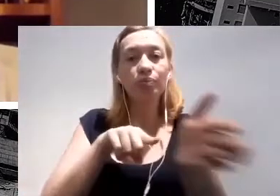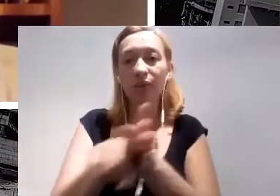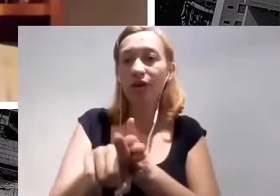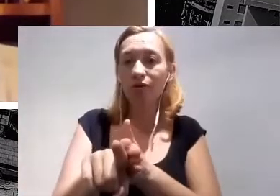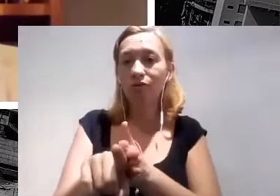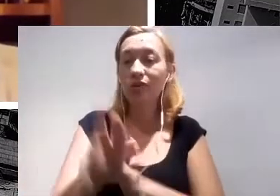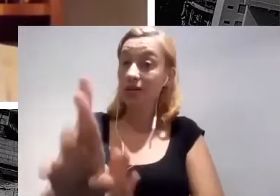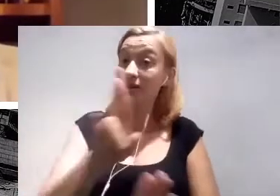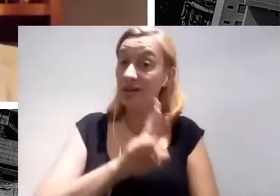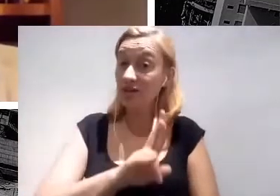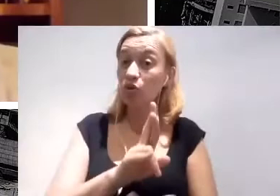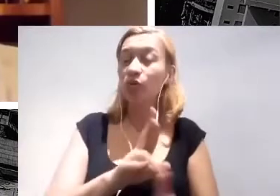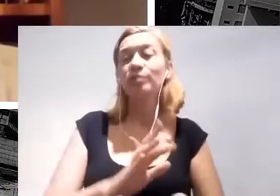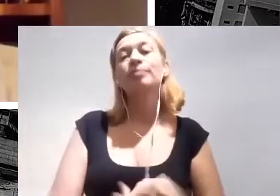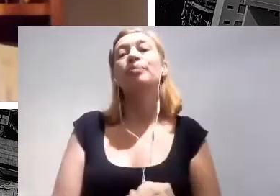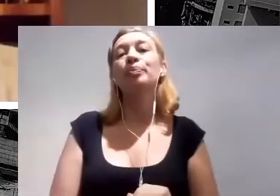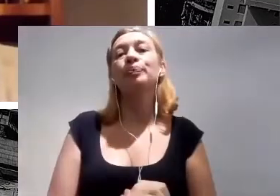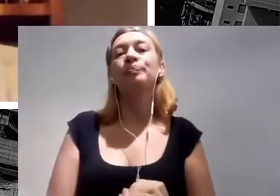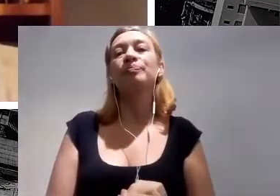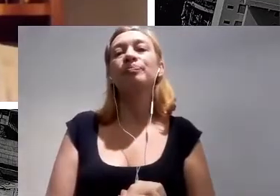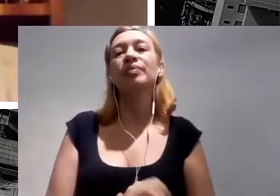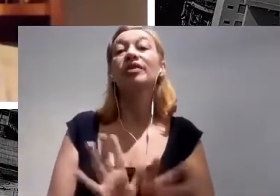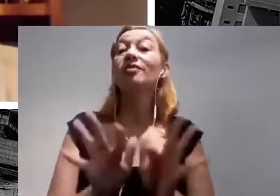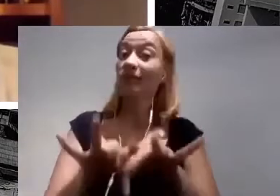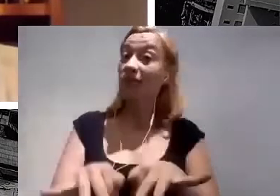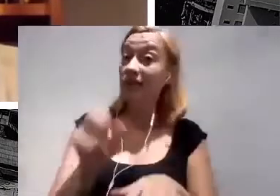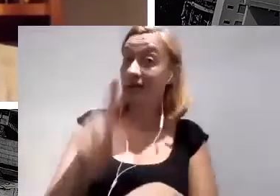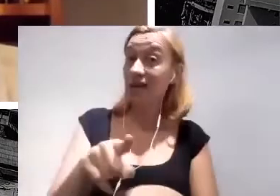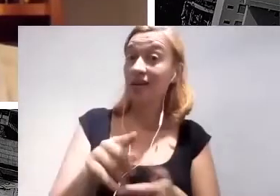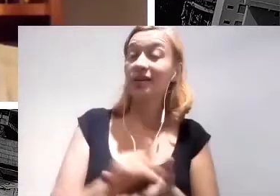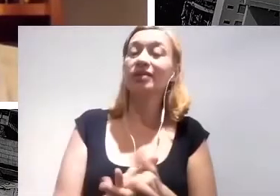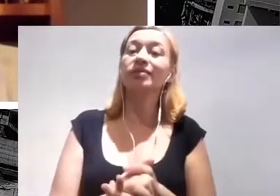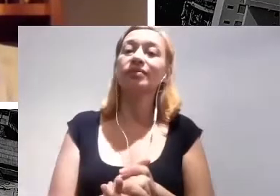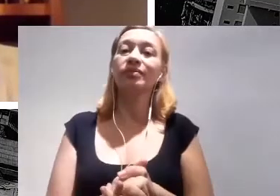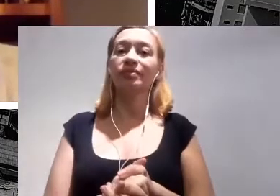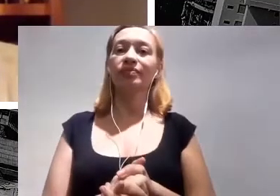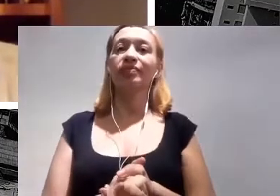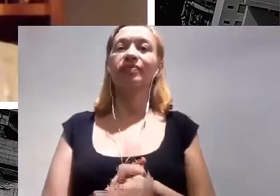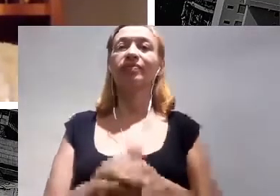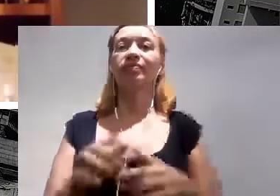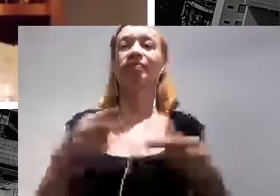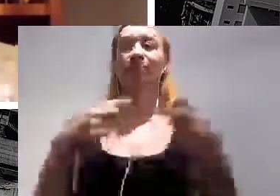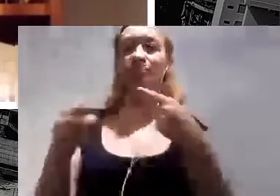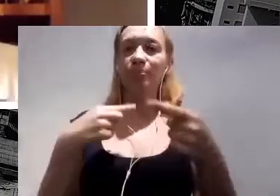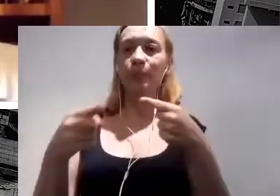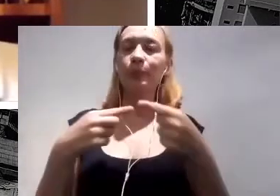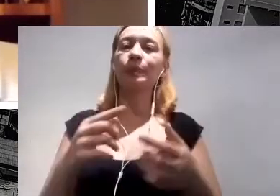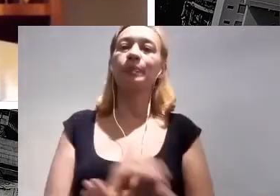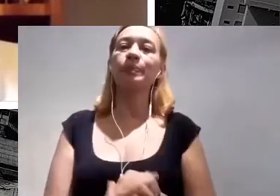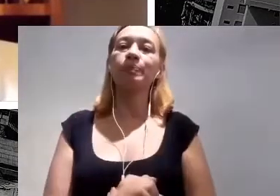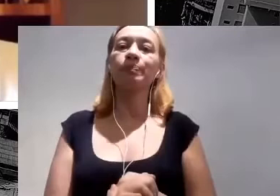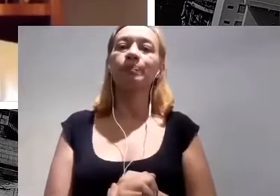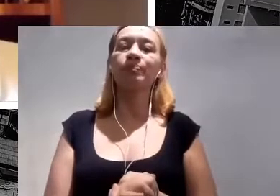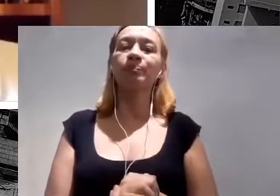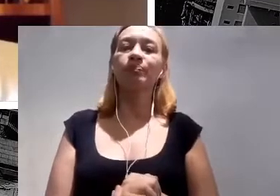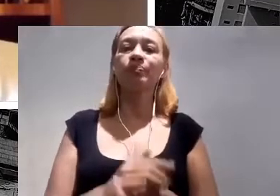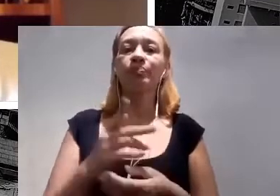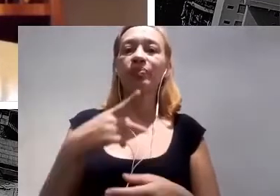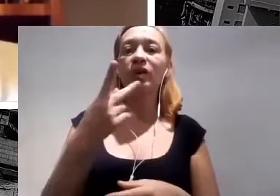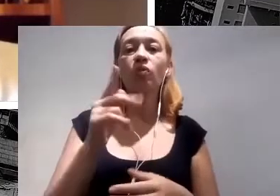E para finalizar o nosso debate, a gente pontuou aqui sobre